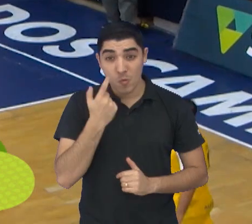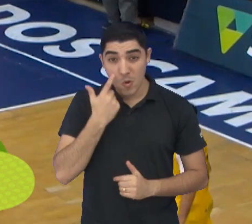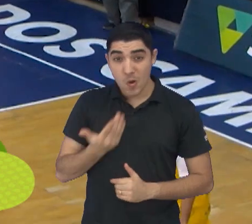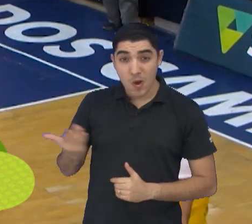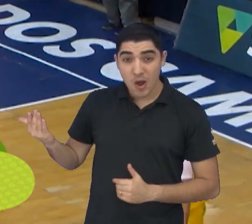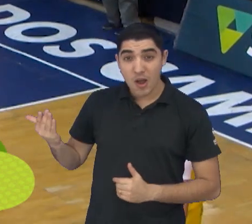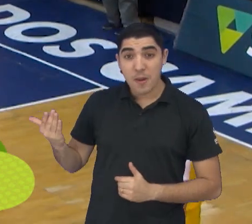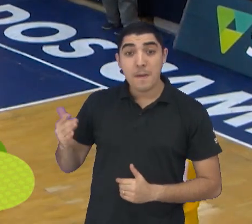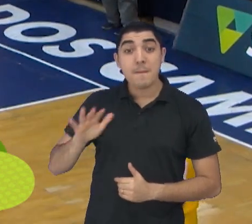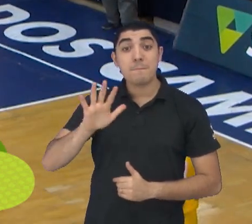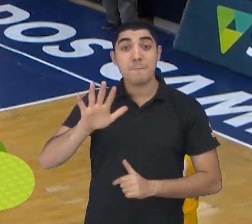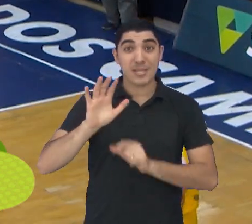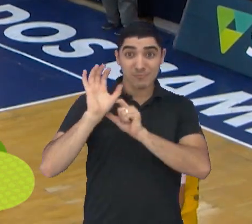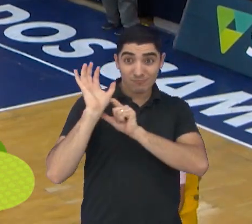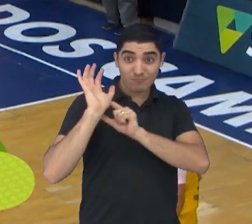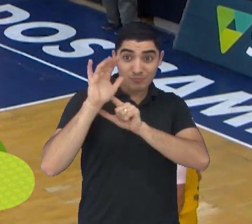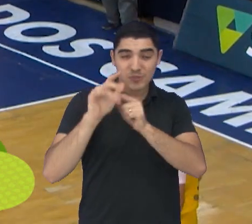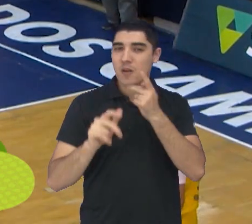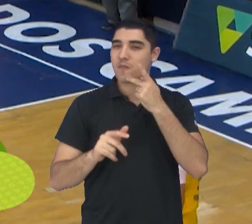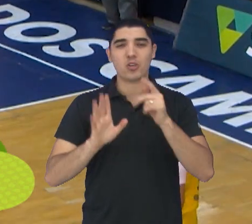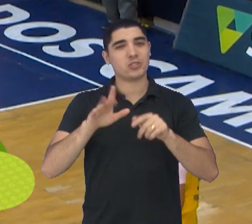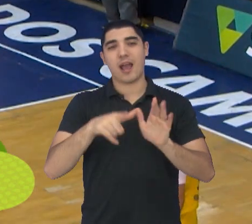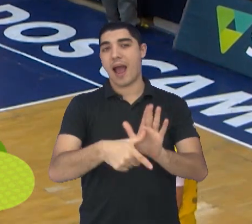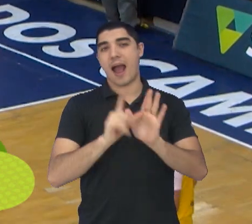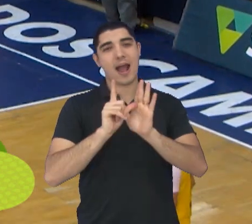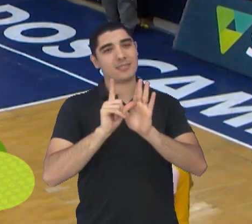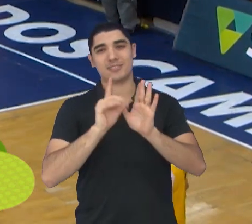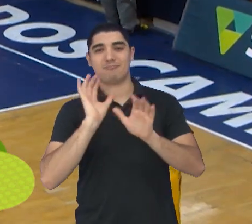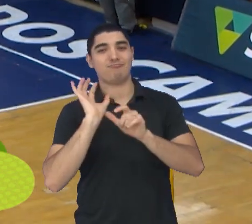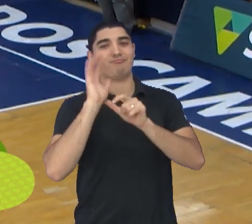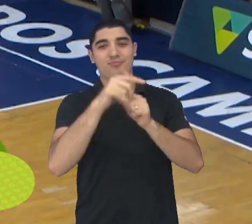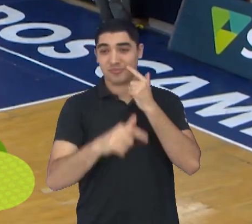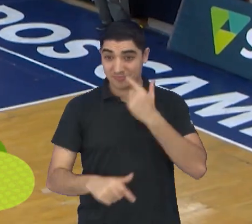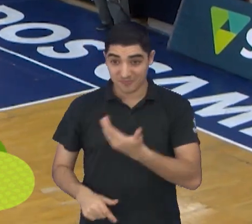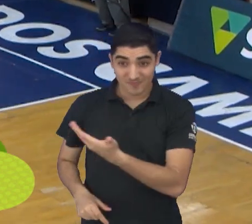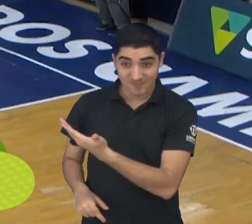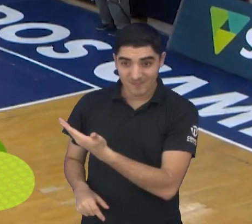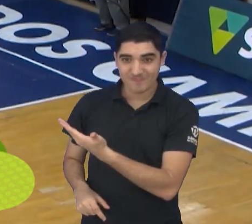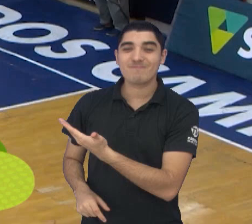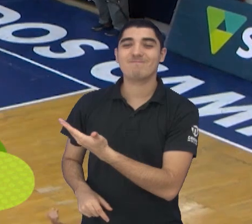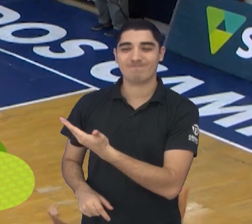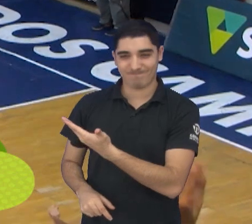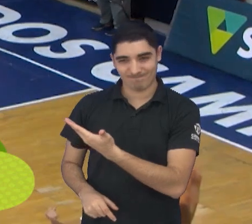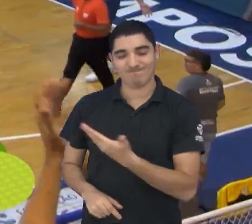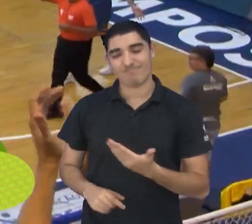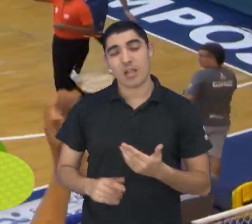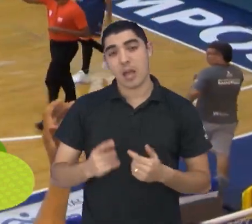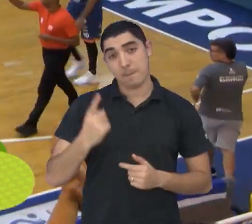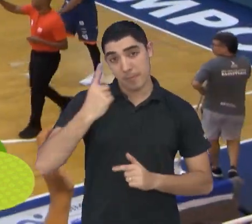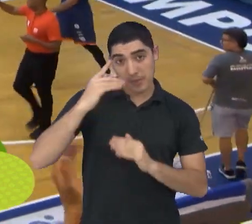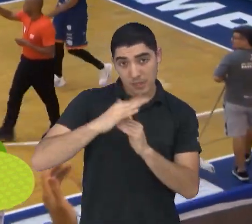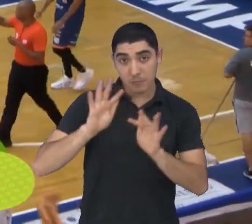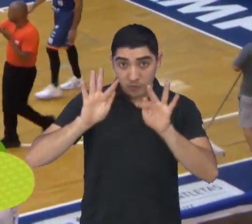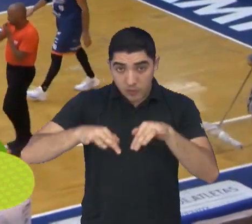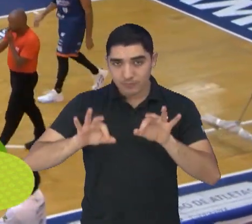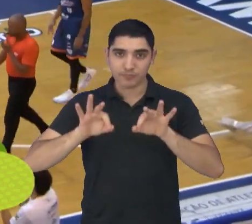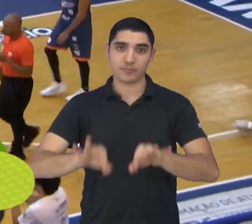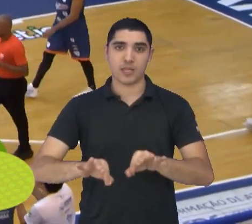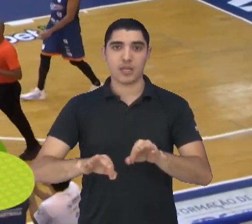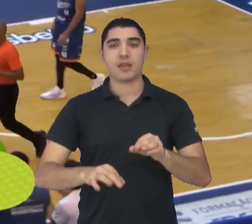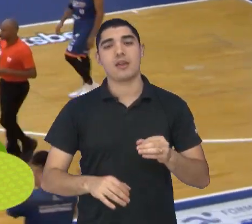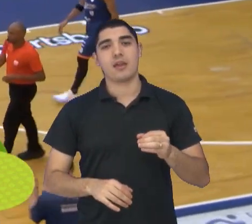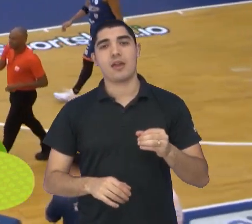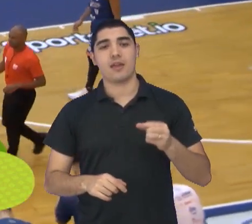Mas o vídeo-cheque anulou o gatilhaço de Diego Figueiredo. E os primeiros 10 minutos terminou mesmo com